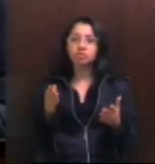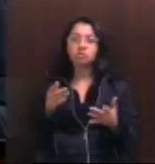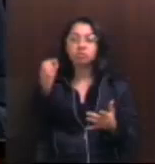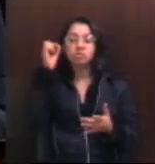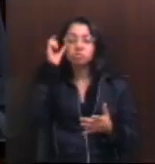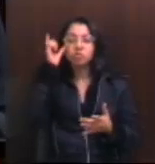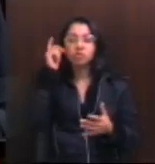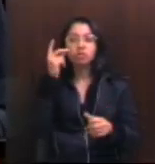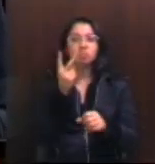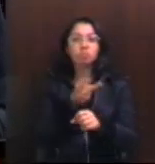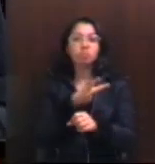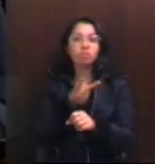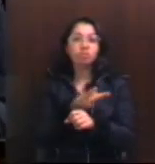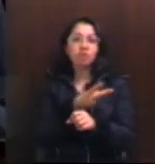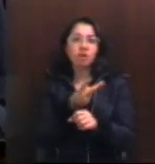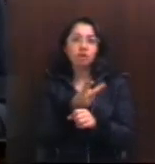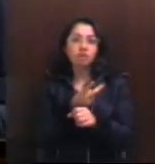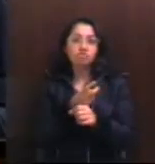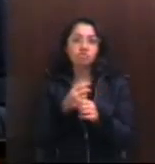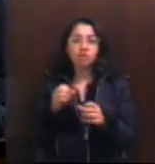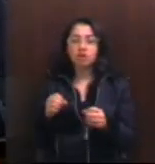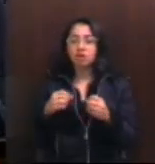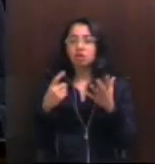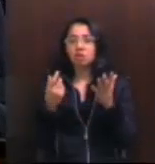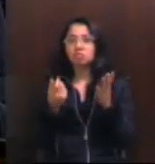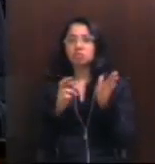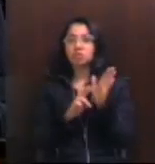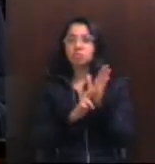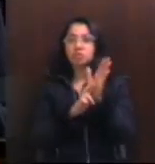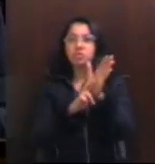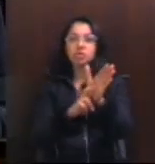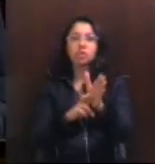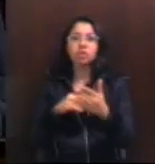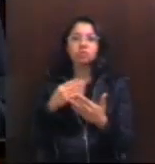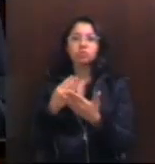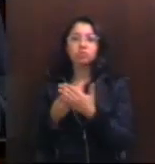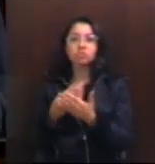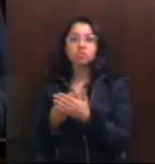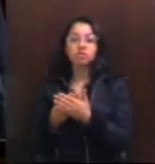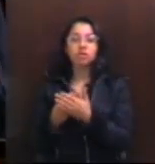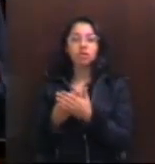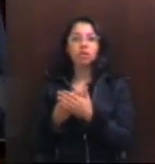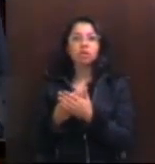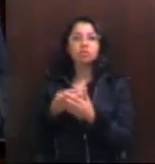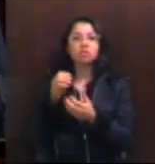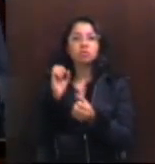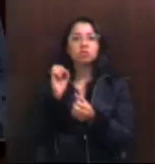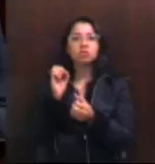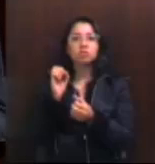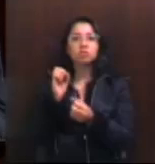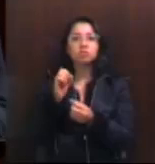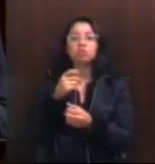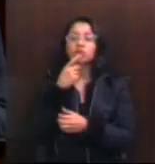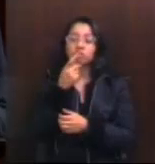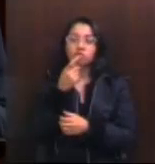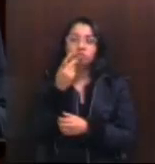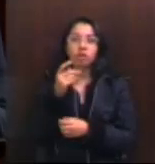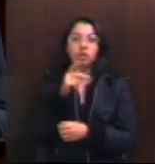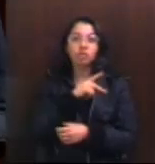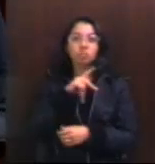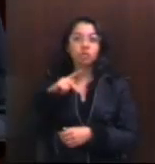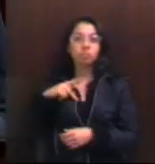pudesse representar isso que os estudantes e que as ocupações das escolas dizem à população